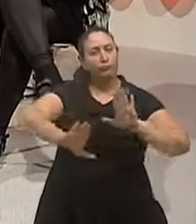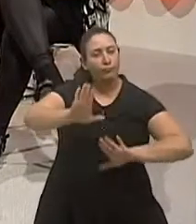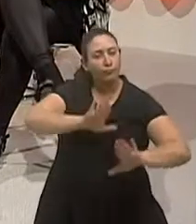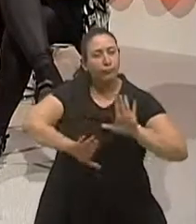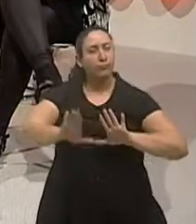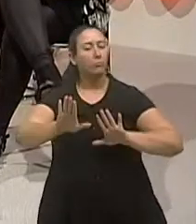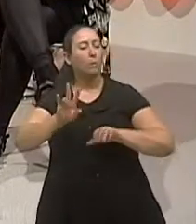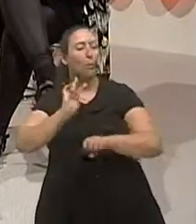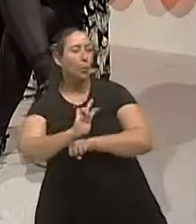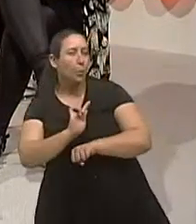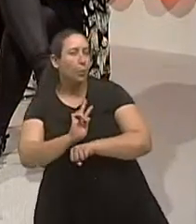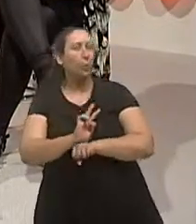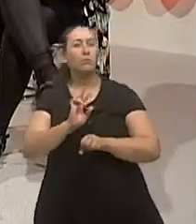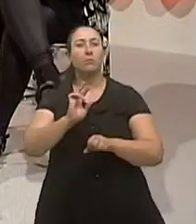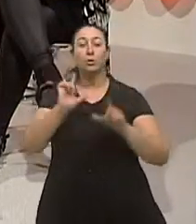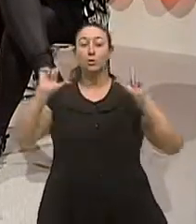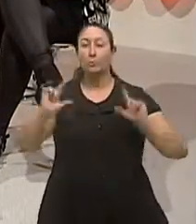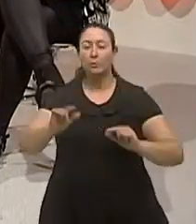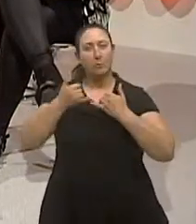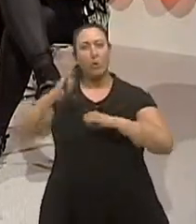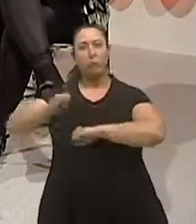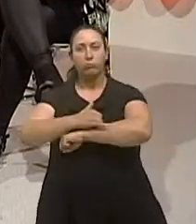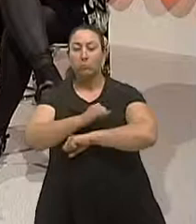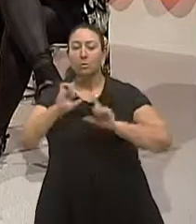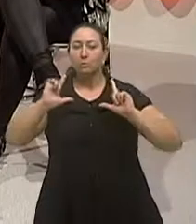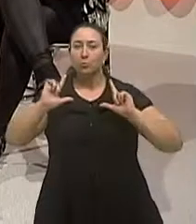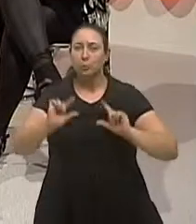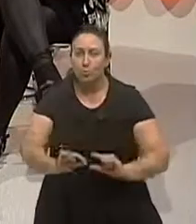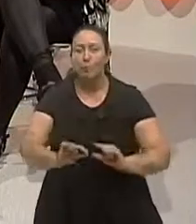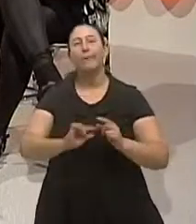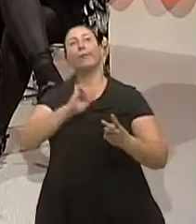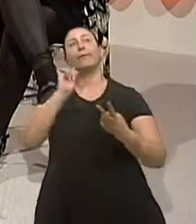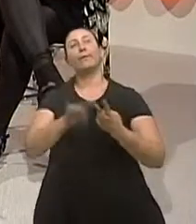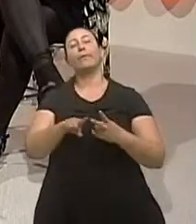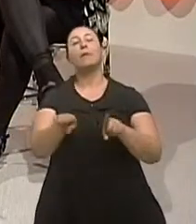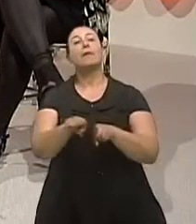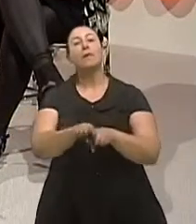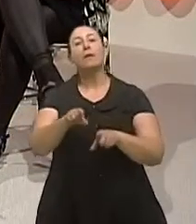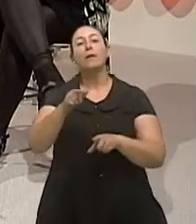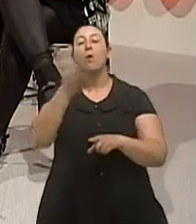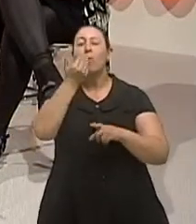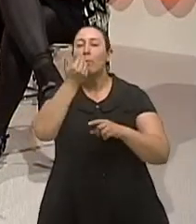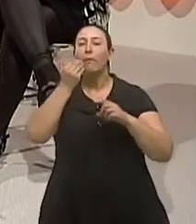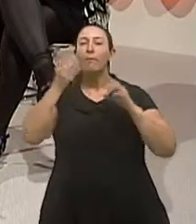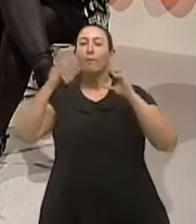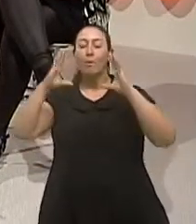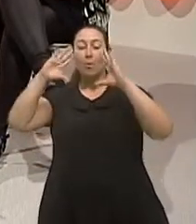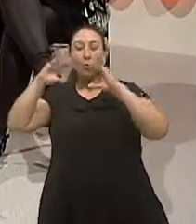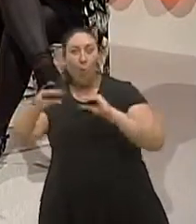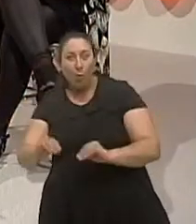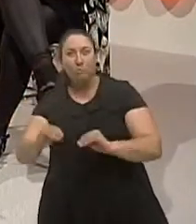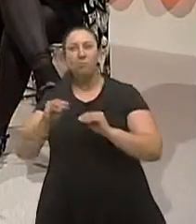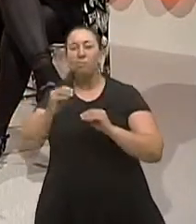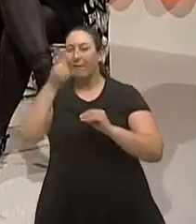questão ou se diminuir peso vai melhorar se não comer tão tarde e mais perto de dormir vai